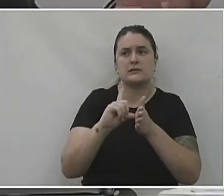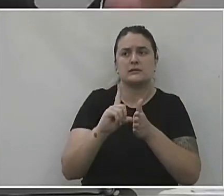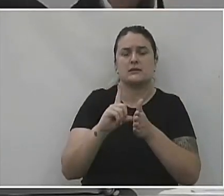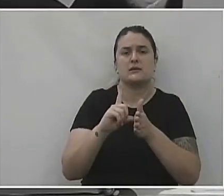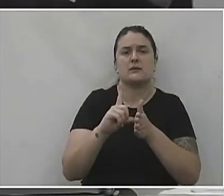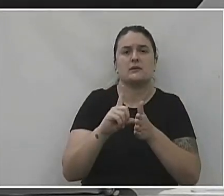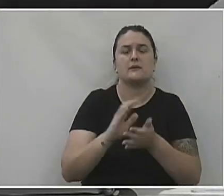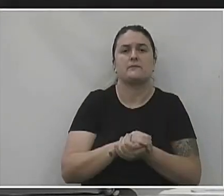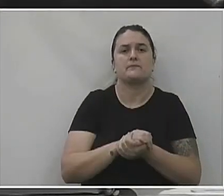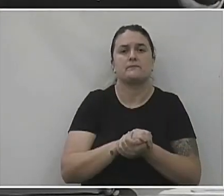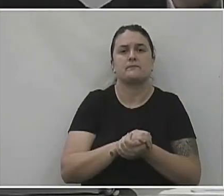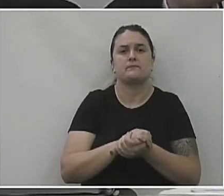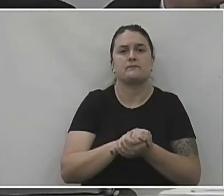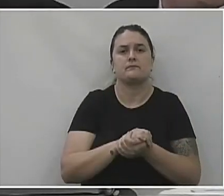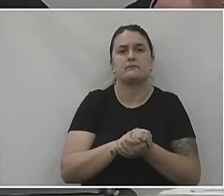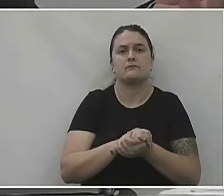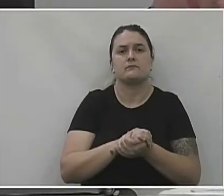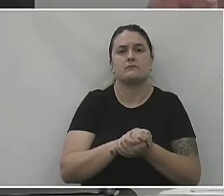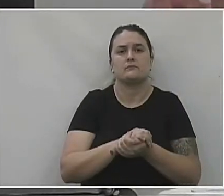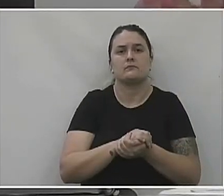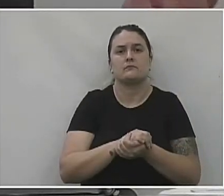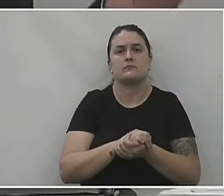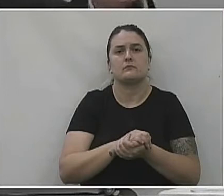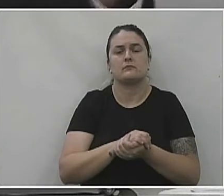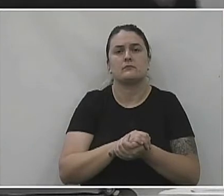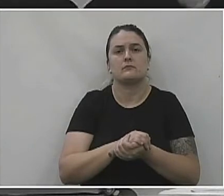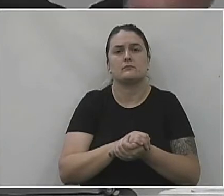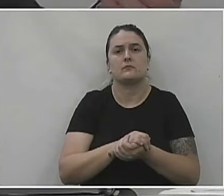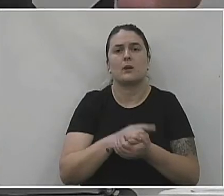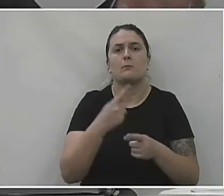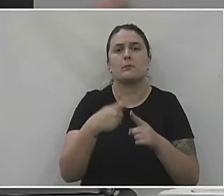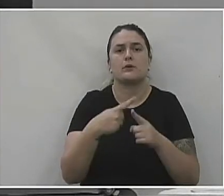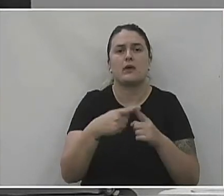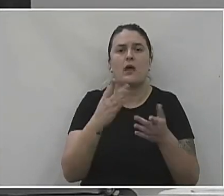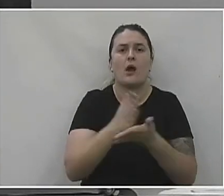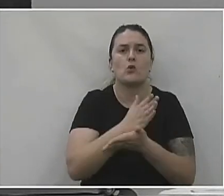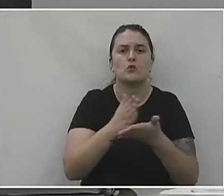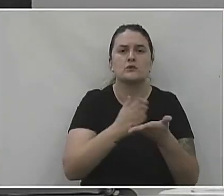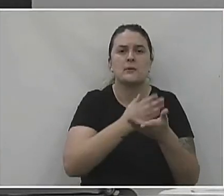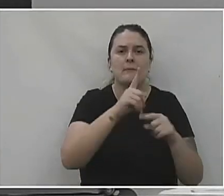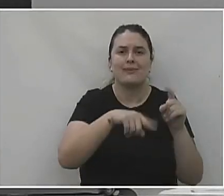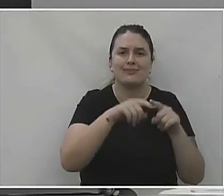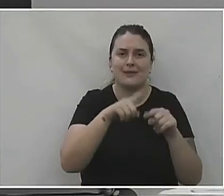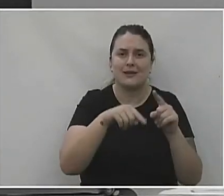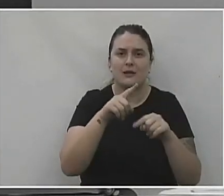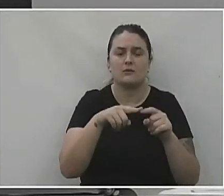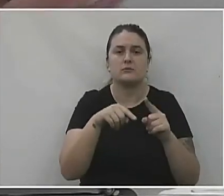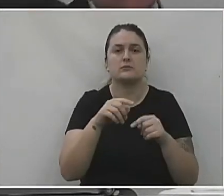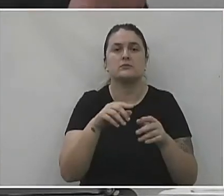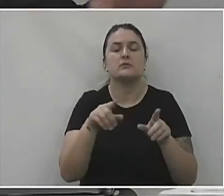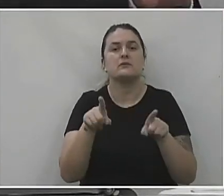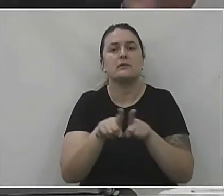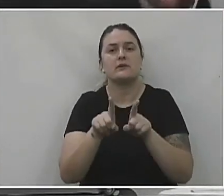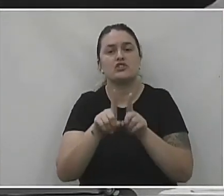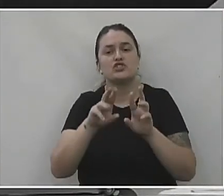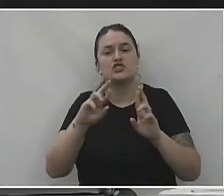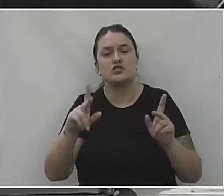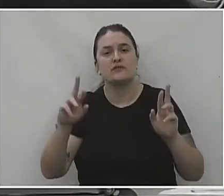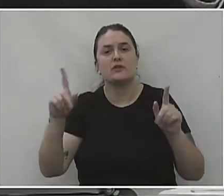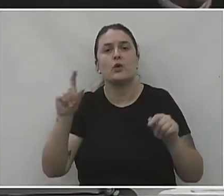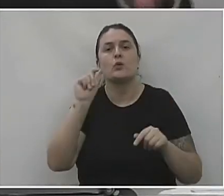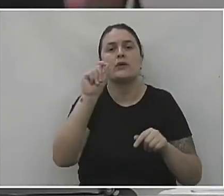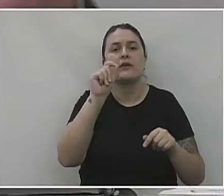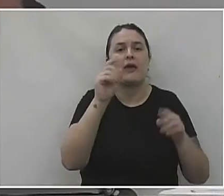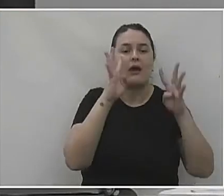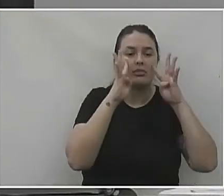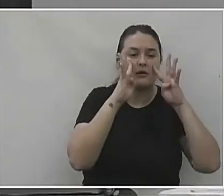assim, mais aprofundado, tá, a questão de alguns insumos, alguma coisa nesse sentido, e diferenciar certinho o que